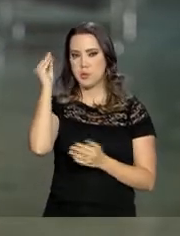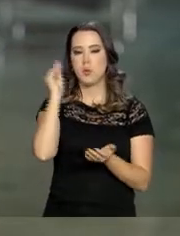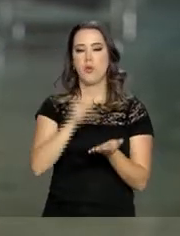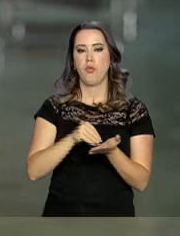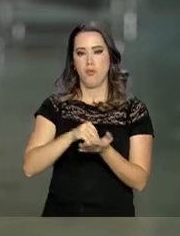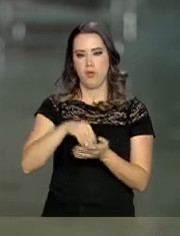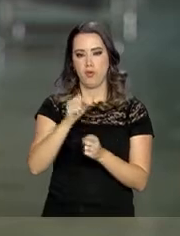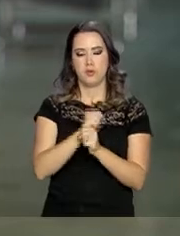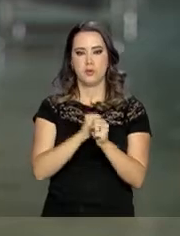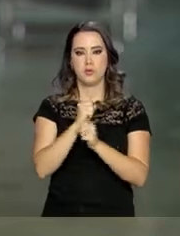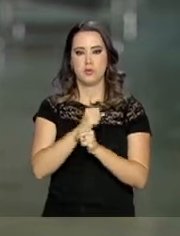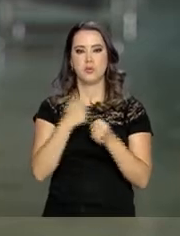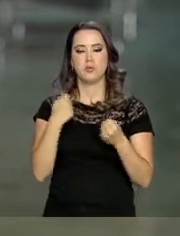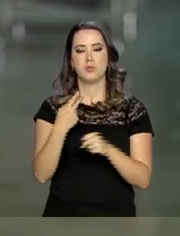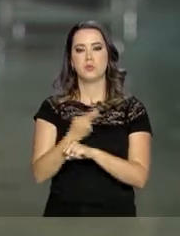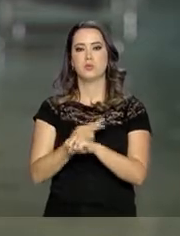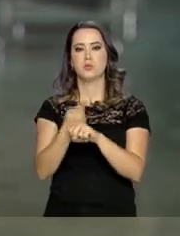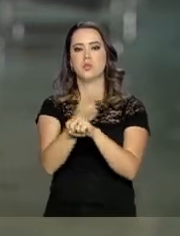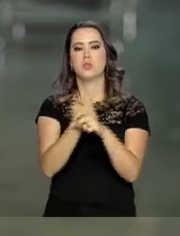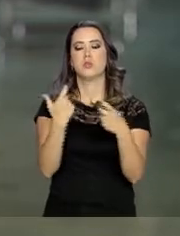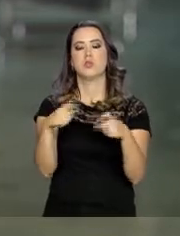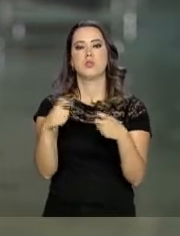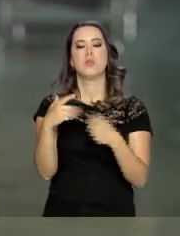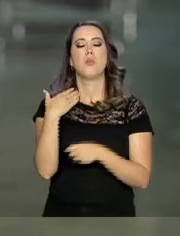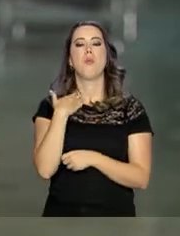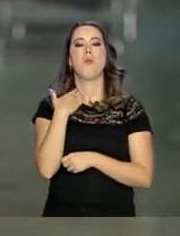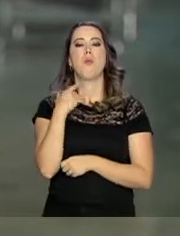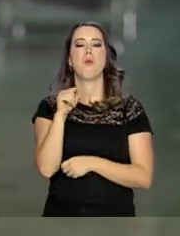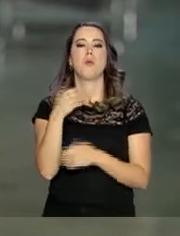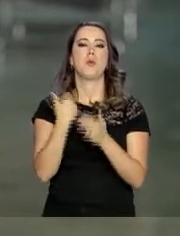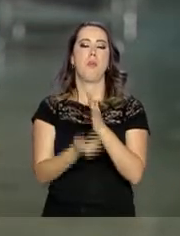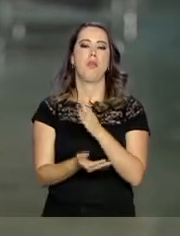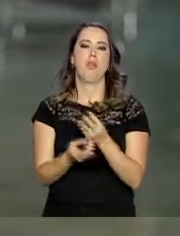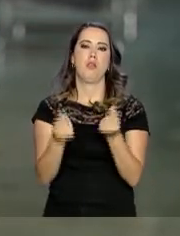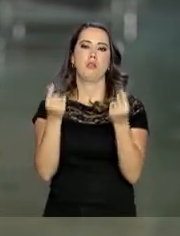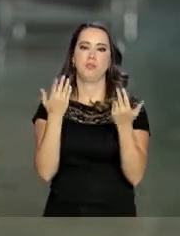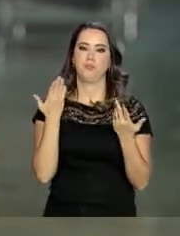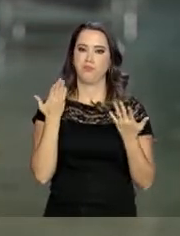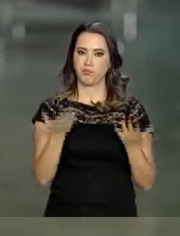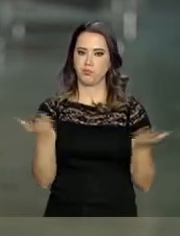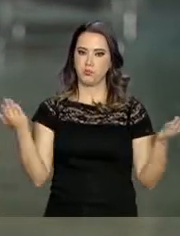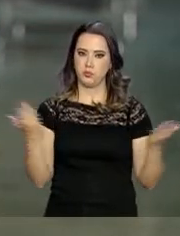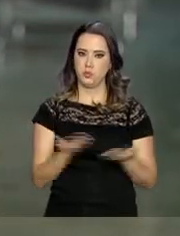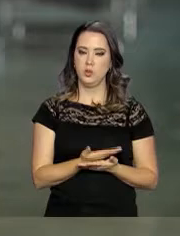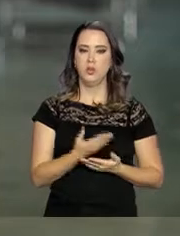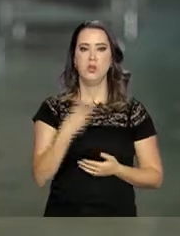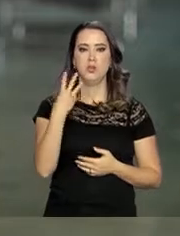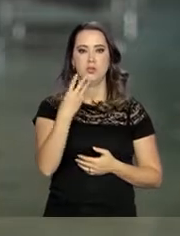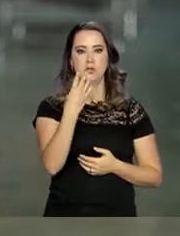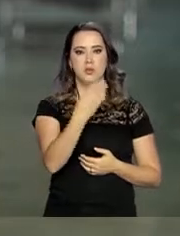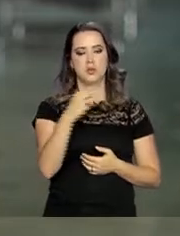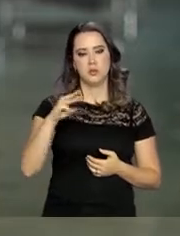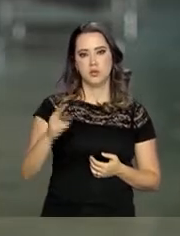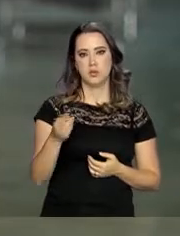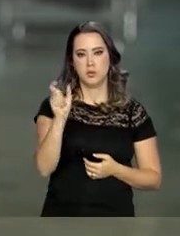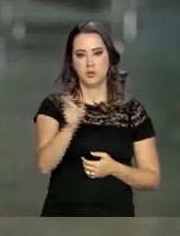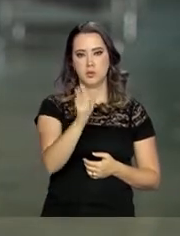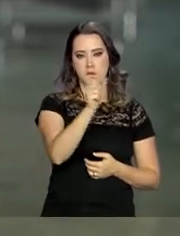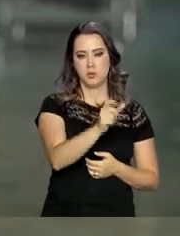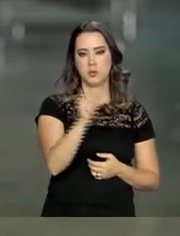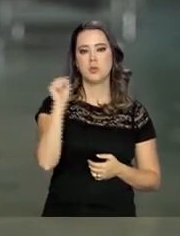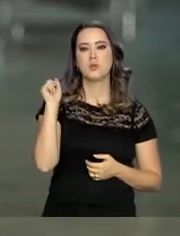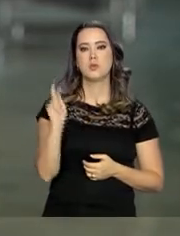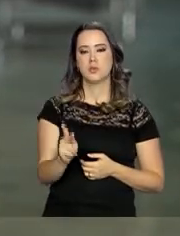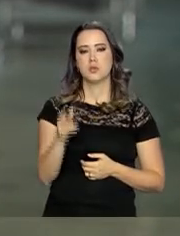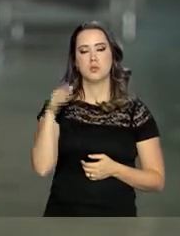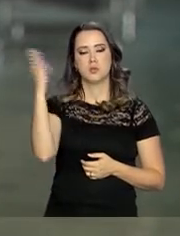fez este ano deve procurar a instituição financeira para não perder o benefício. Atualmente, são 34 milhões de aposentados